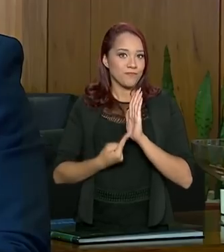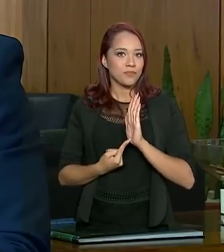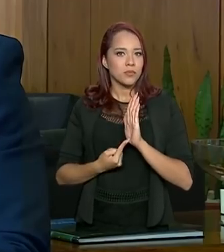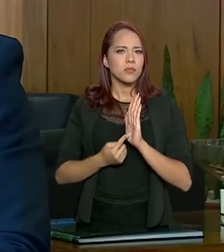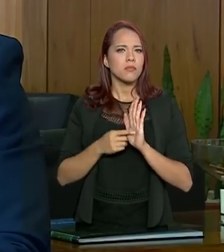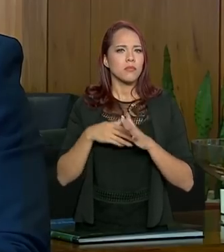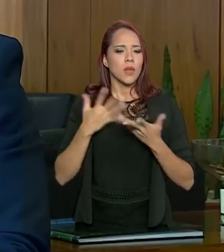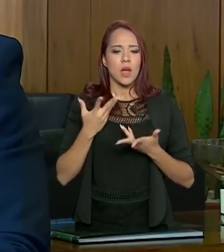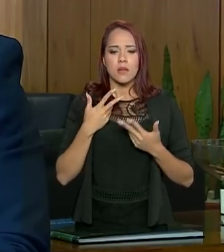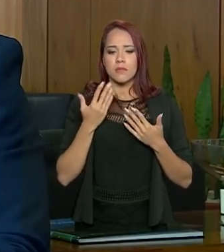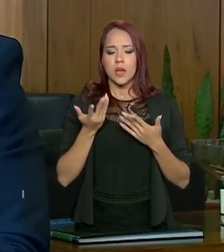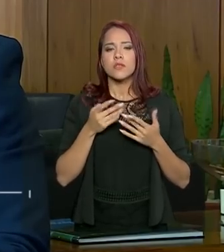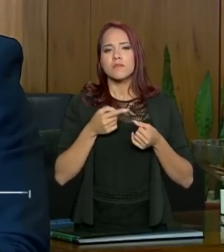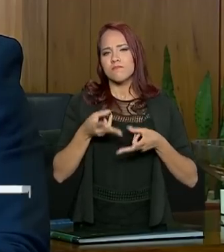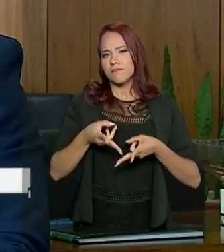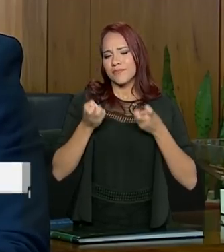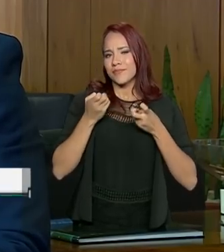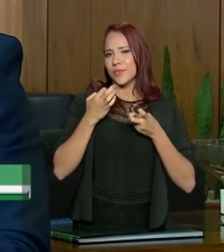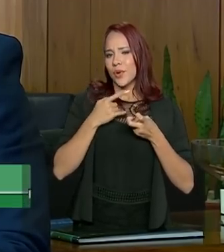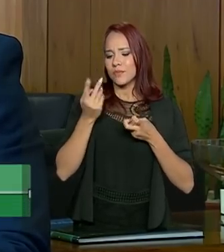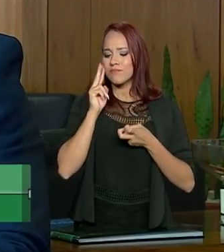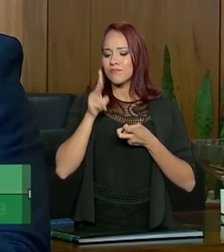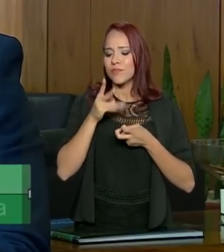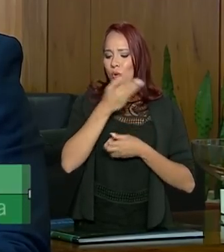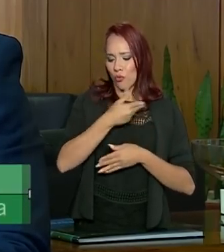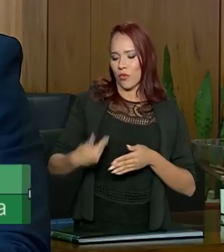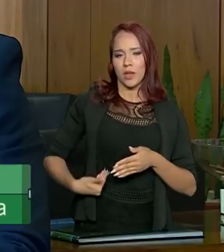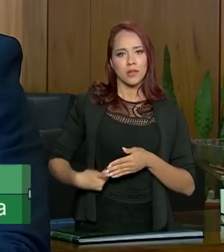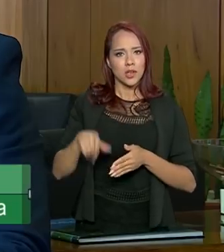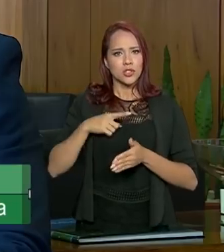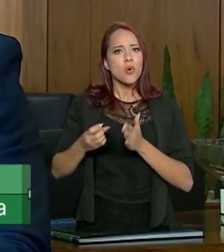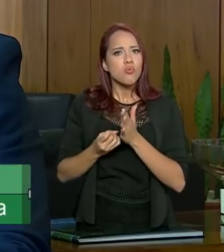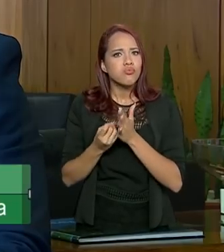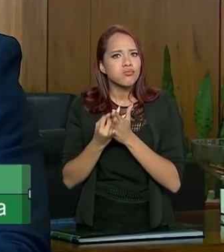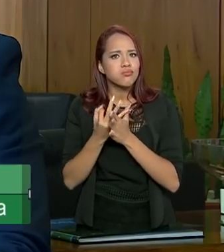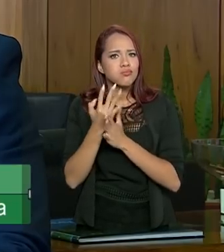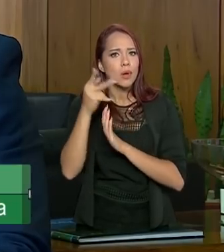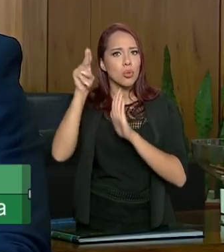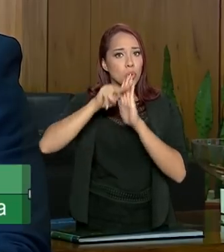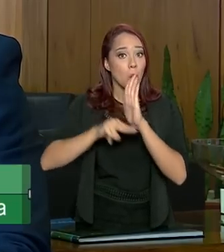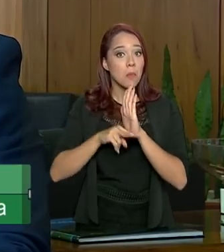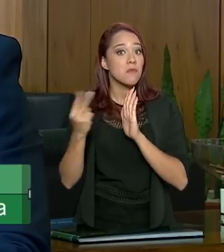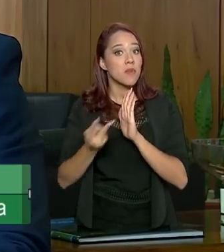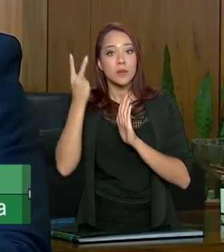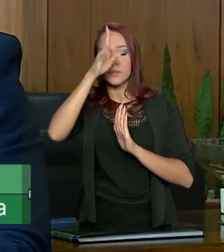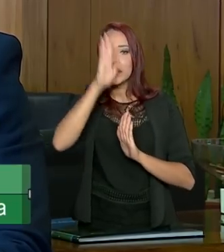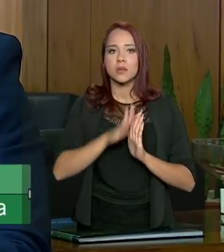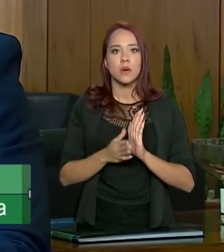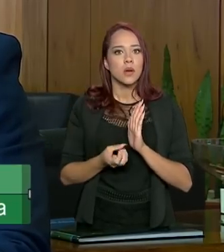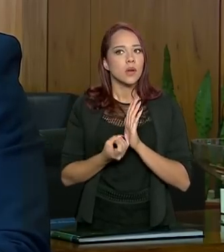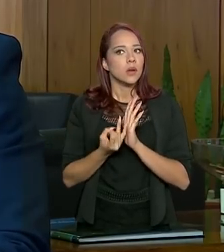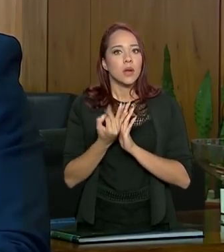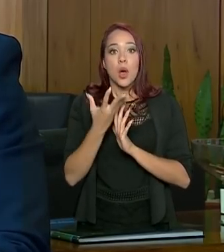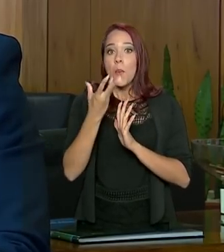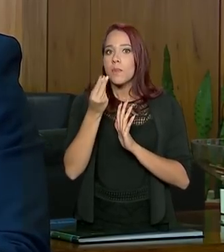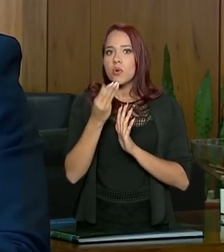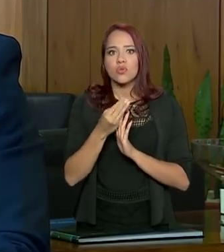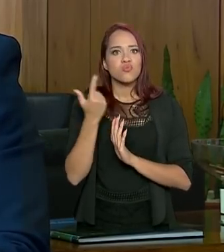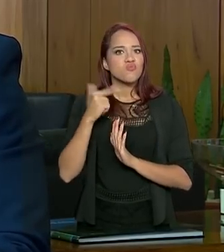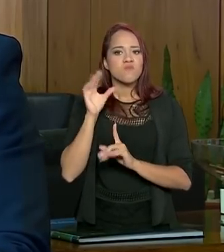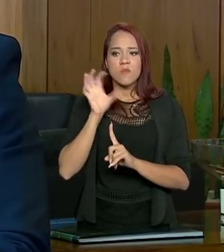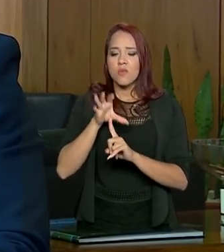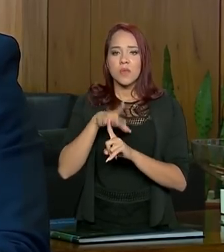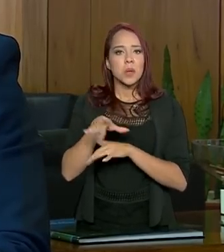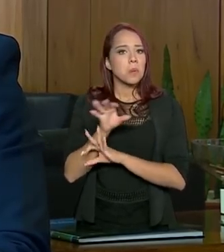Nós observamos, quando assumimos o governo, que havia uma quantidade absurda de normas em vigor no país. Muitas delas já não tinham efeito